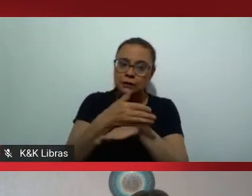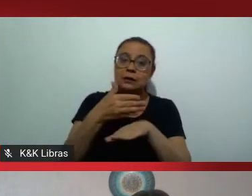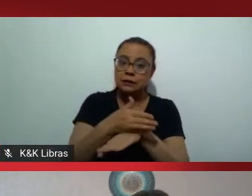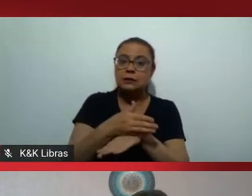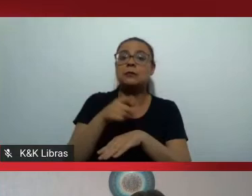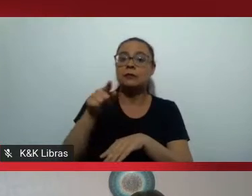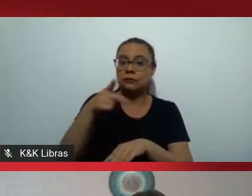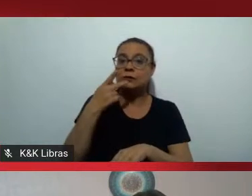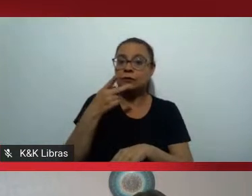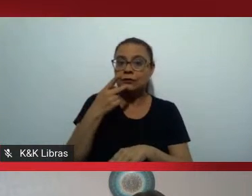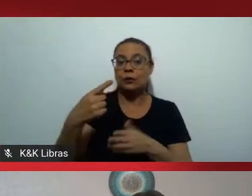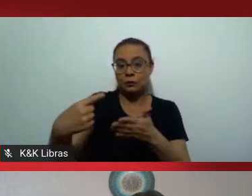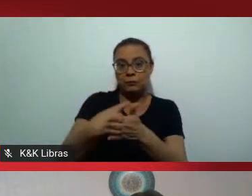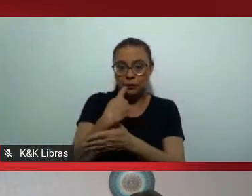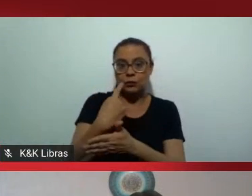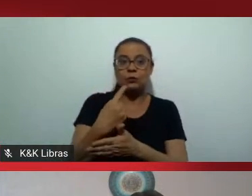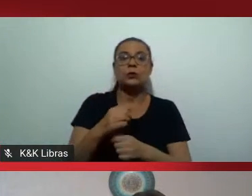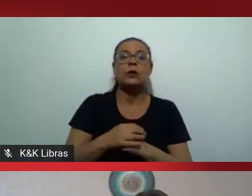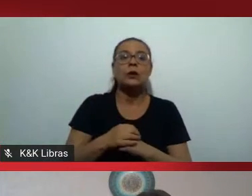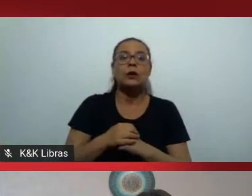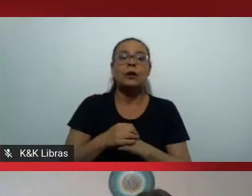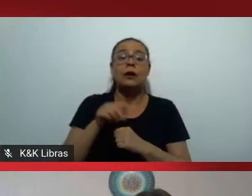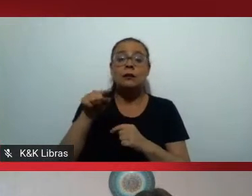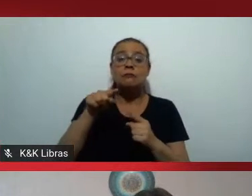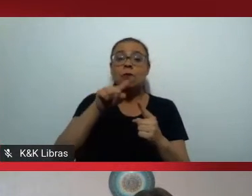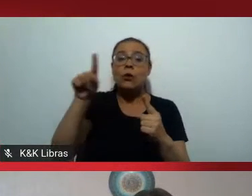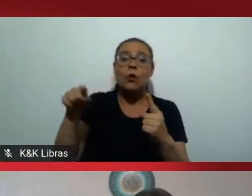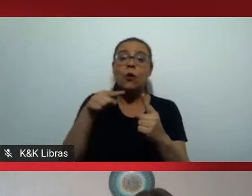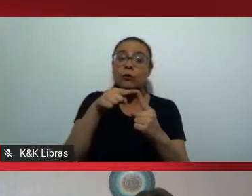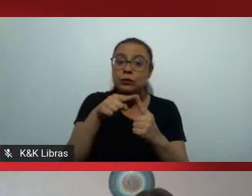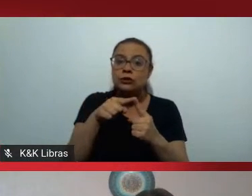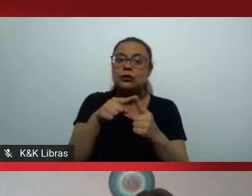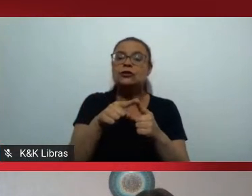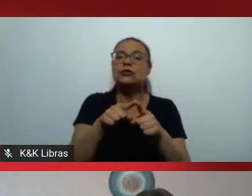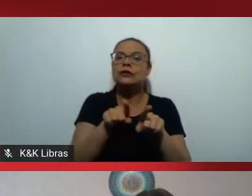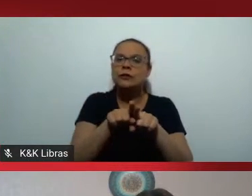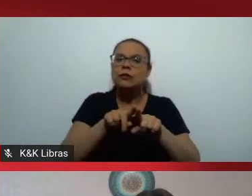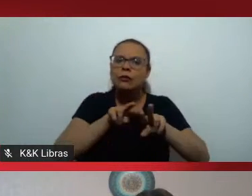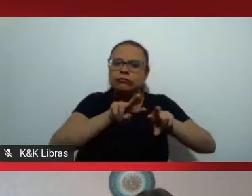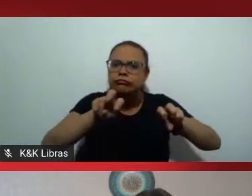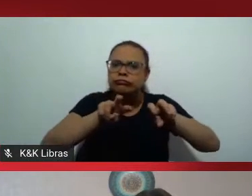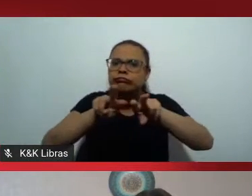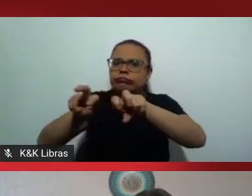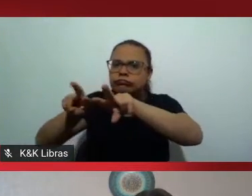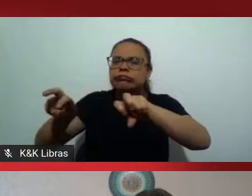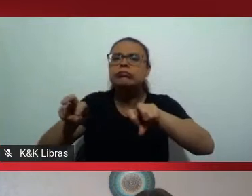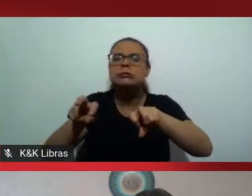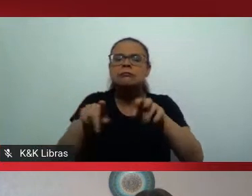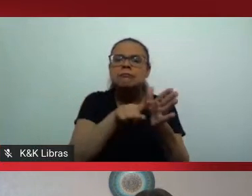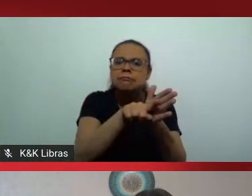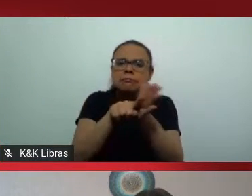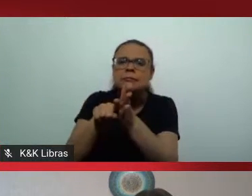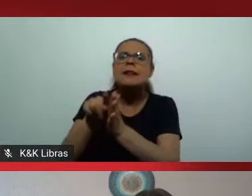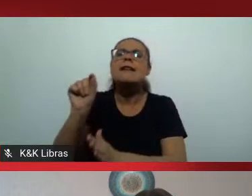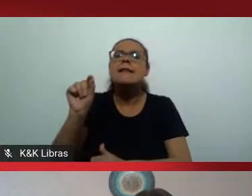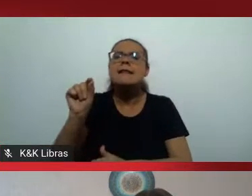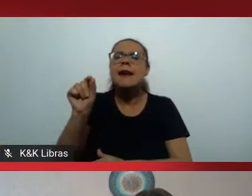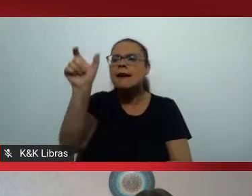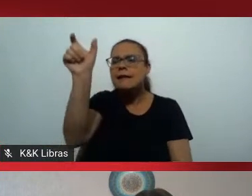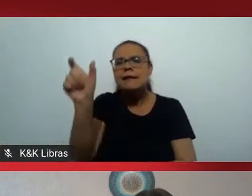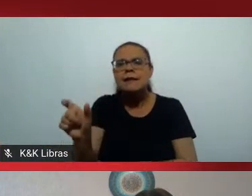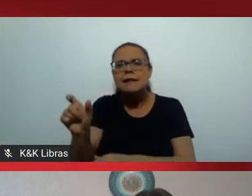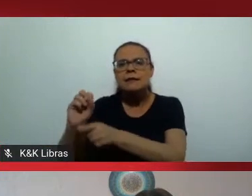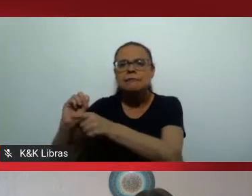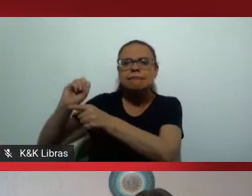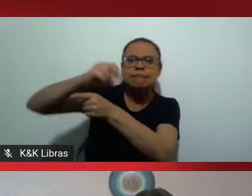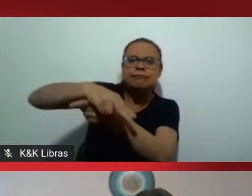na pergunta, e ele tem como objetivo fazer uma radiografia de quem é esse estudante que hoje frequenta a academia, quem é esse estudante que